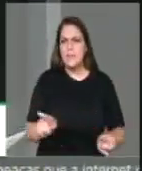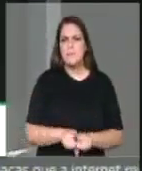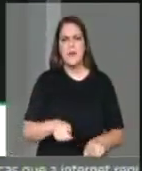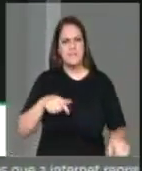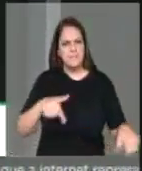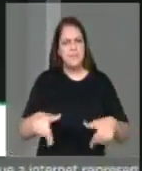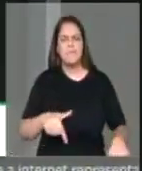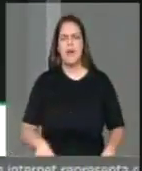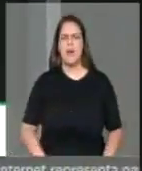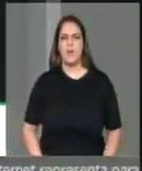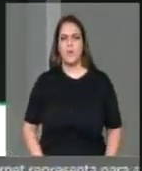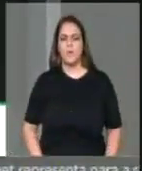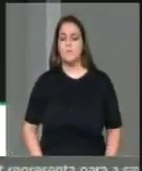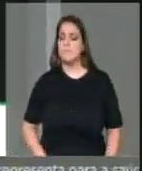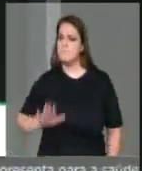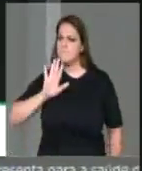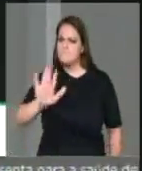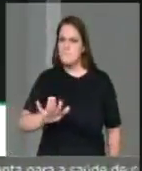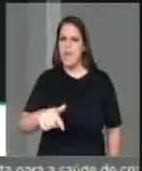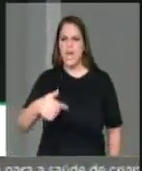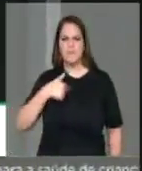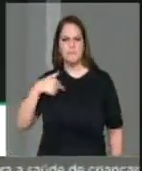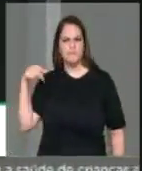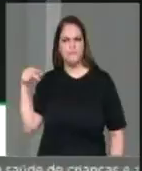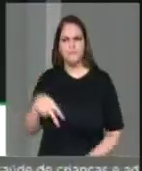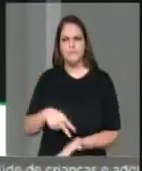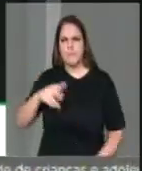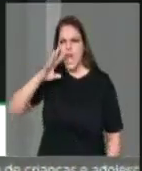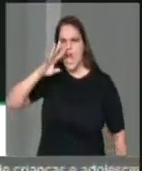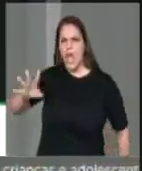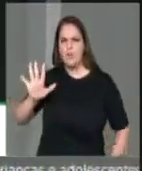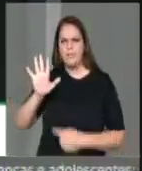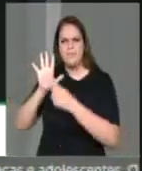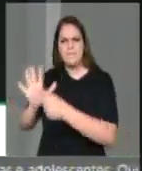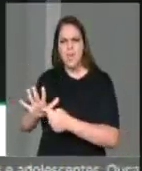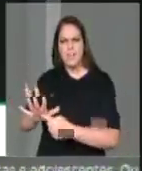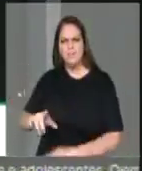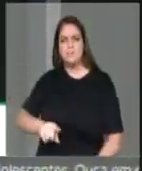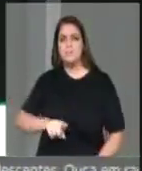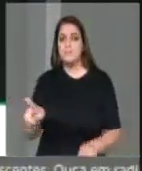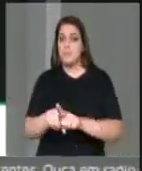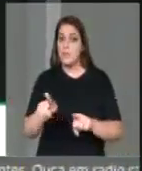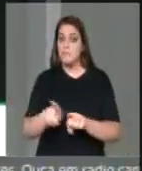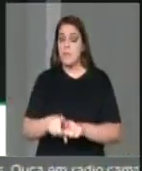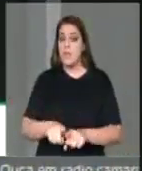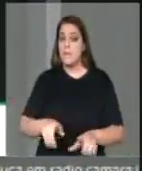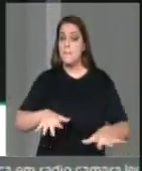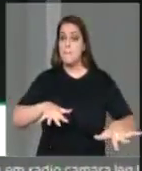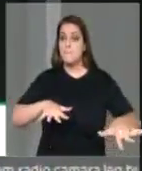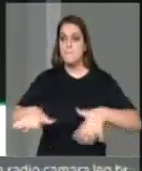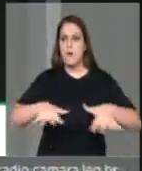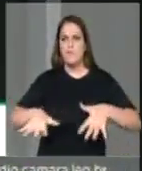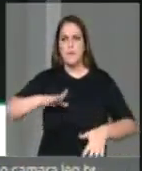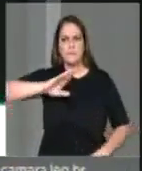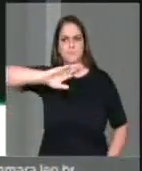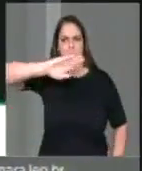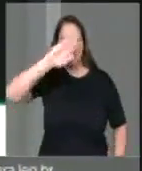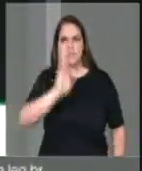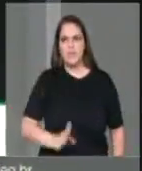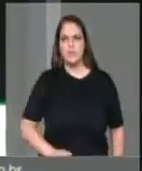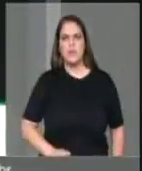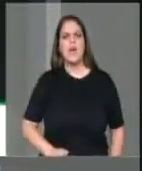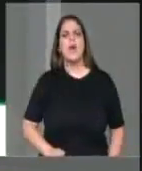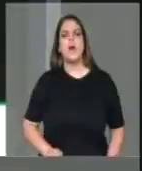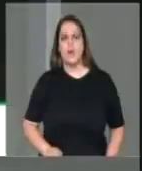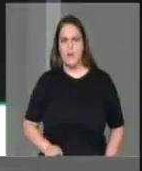trabalho escravo. Mas nós estaremos aqui não só denunciando, mas fazendo uma grande mobilização nacional a